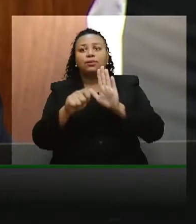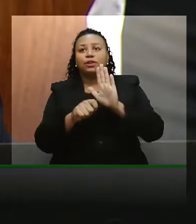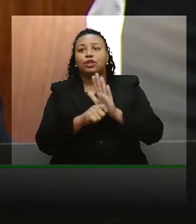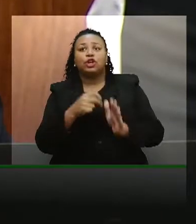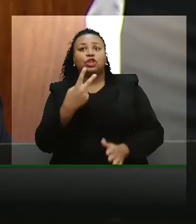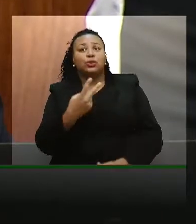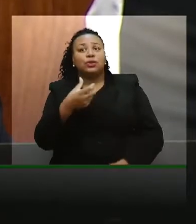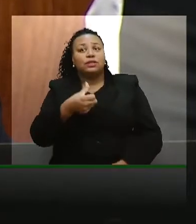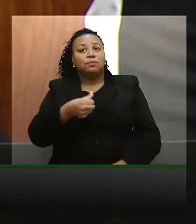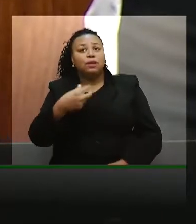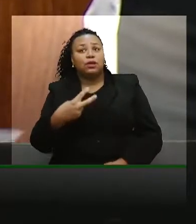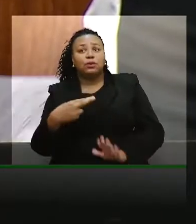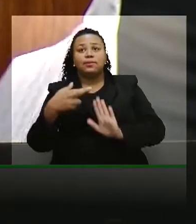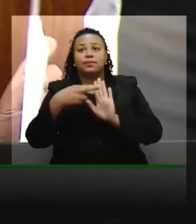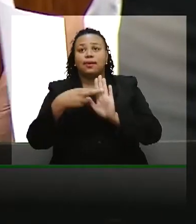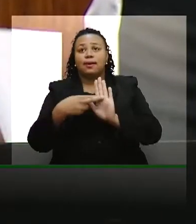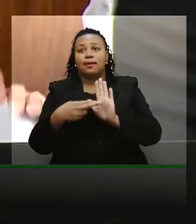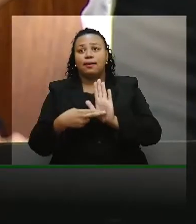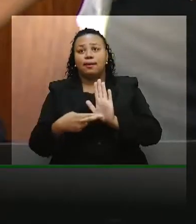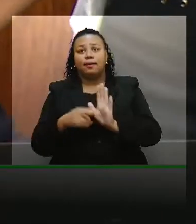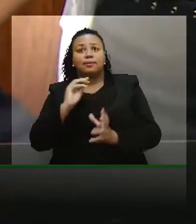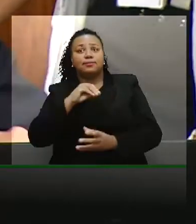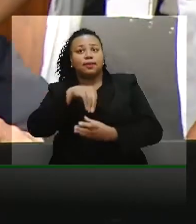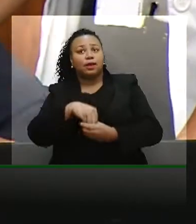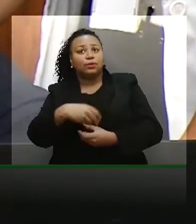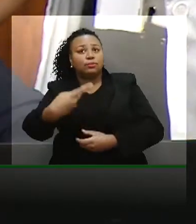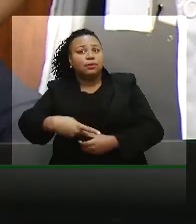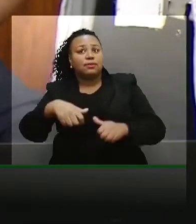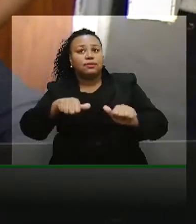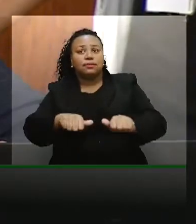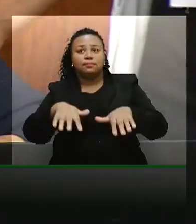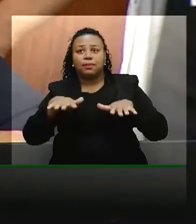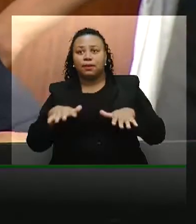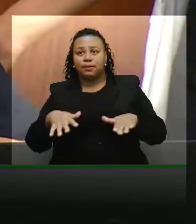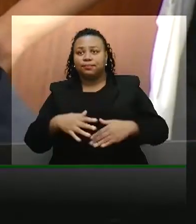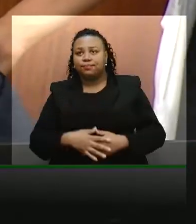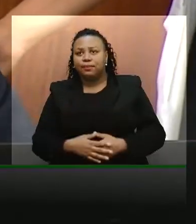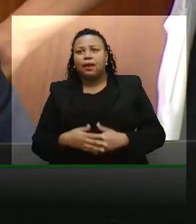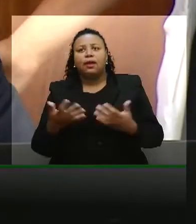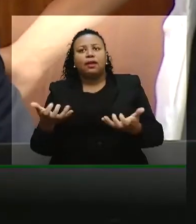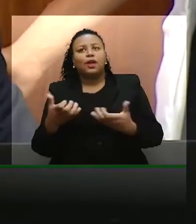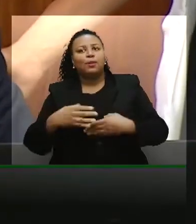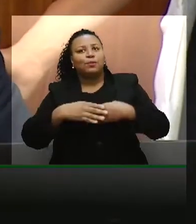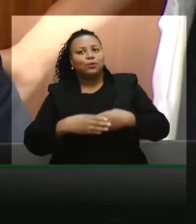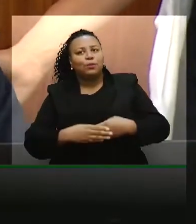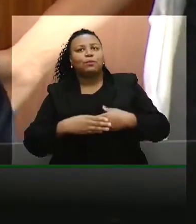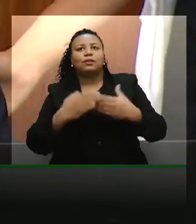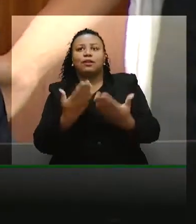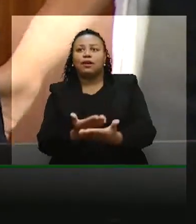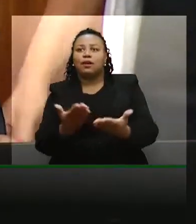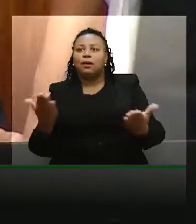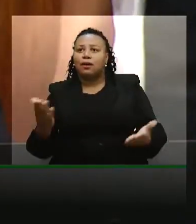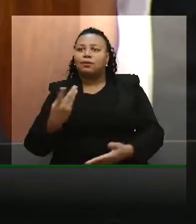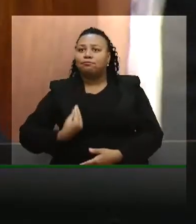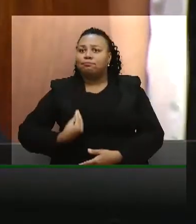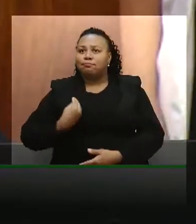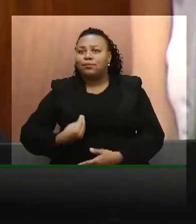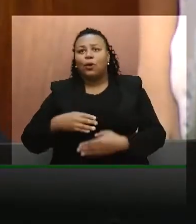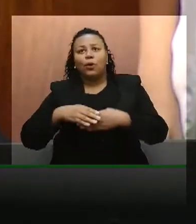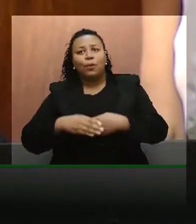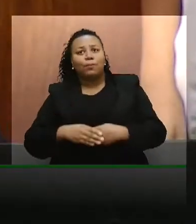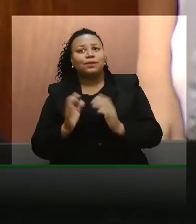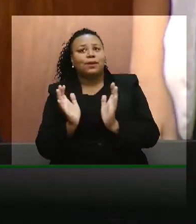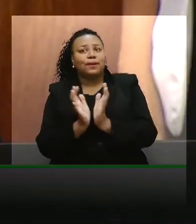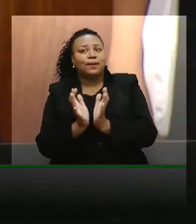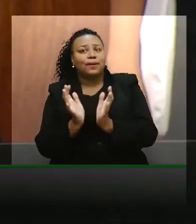262 do Regimento Interno. Queremos cumprimentar a todos que nos acompanham, saudar os